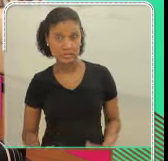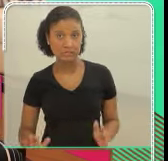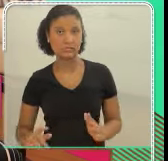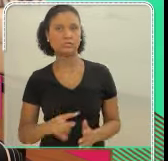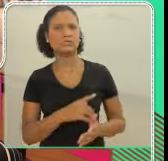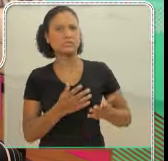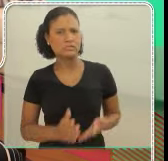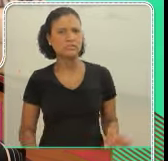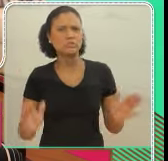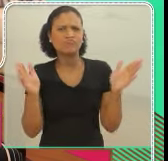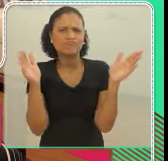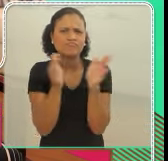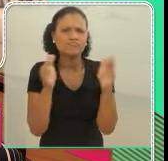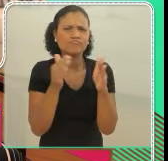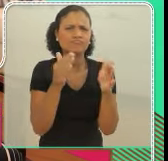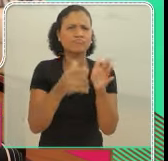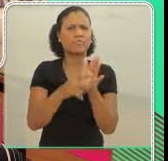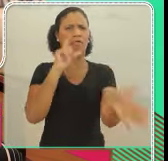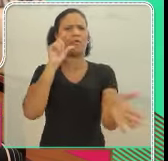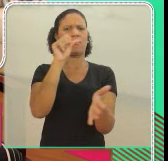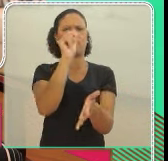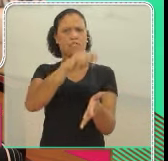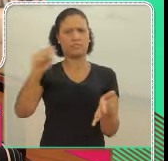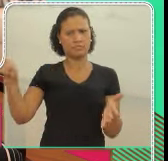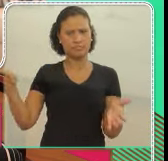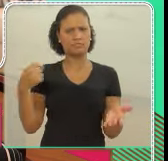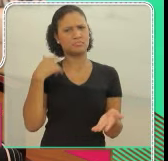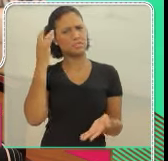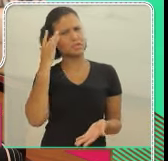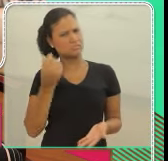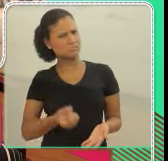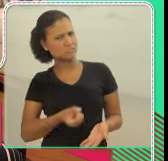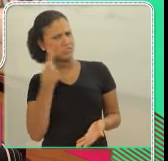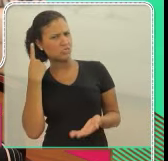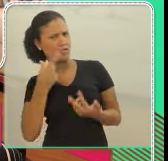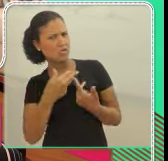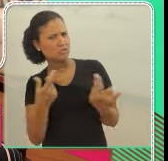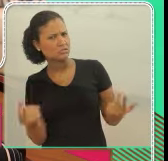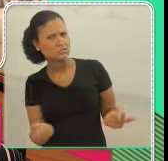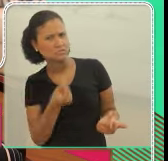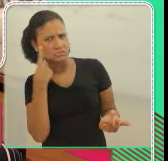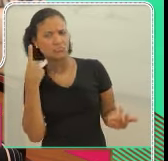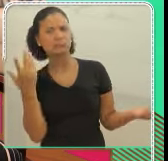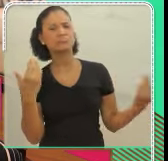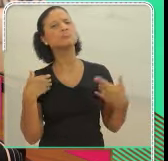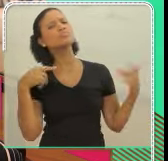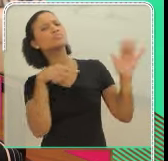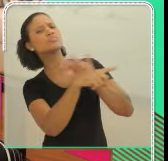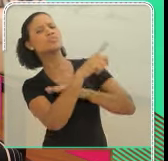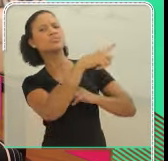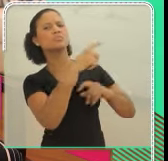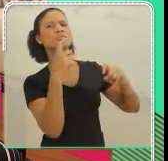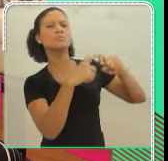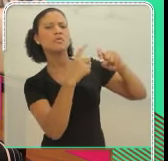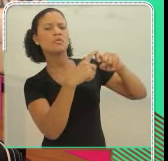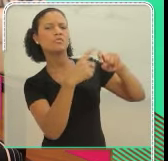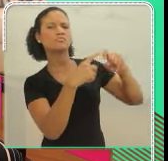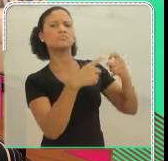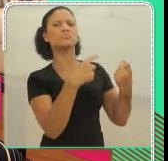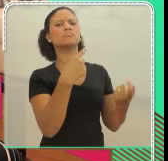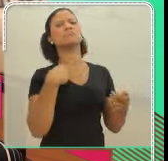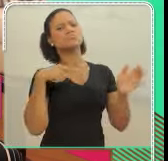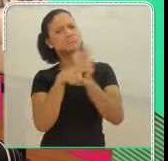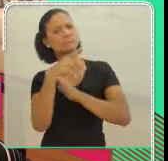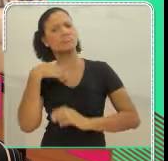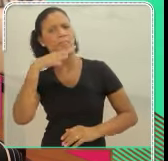pequena para a idade gestacional. E eu já achei alguma coisa estranha e aí perguntei para o médico, para a minha mãe, está tudo bem?